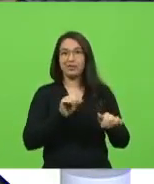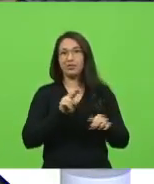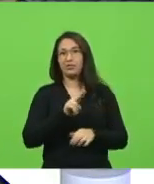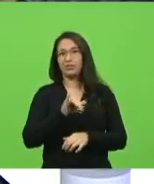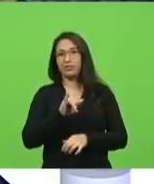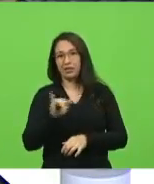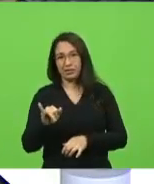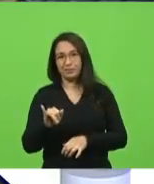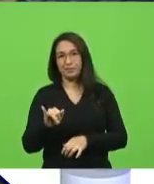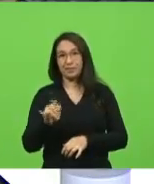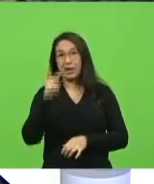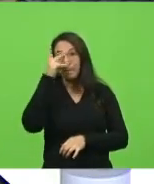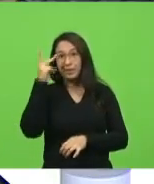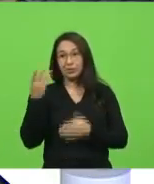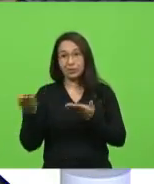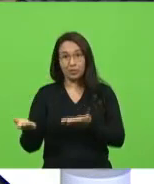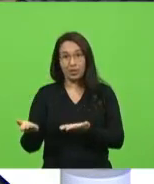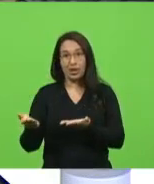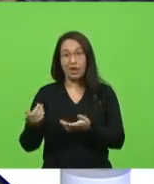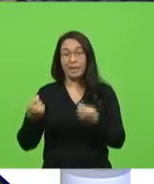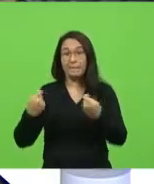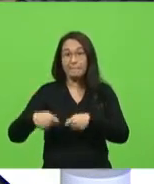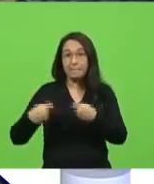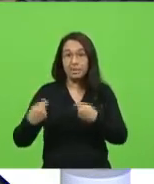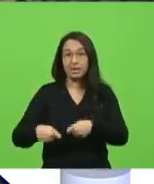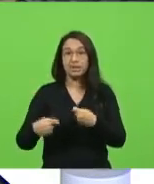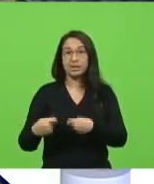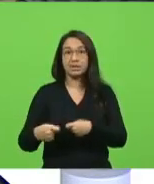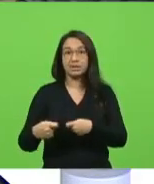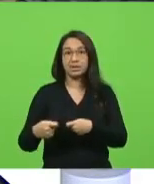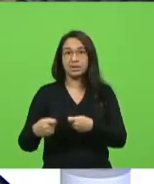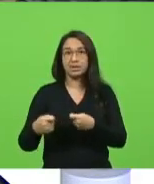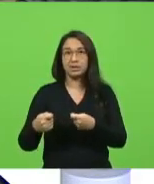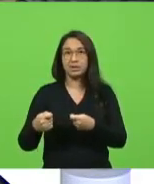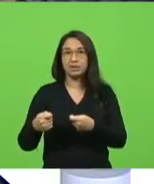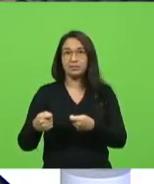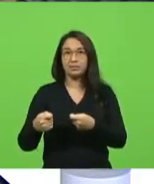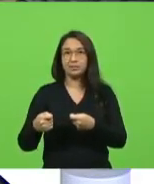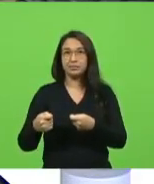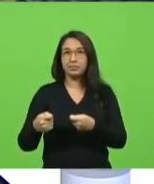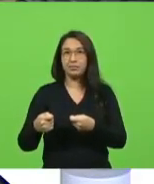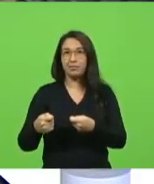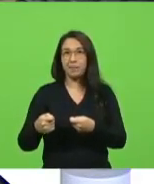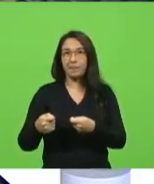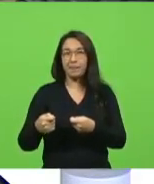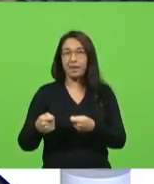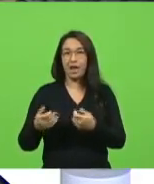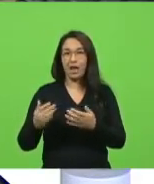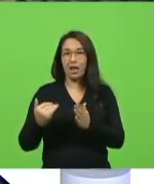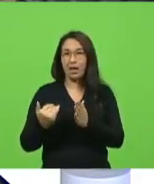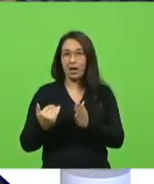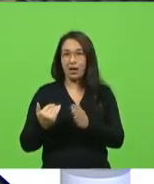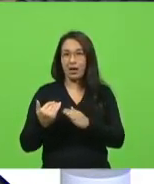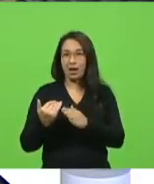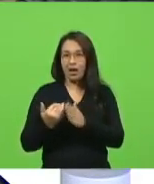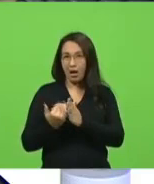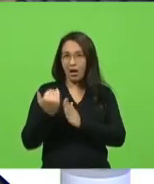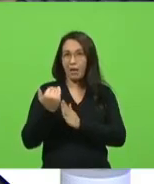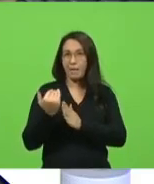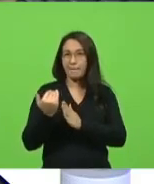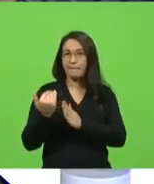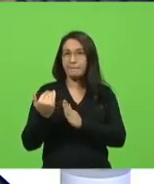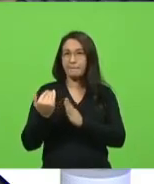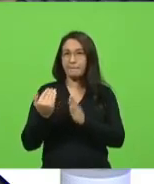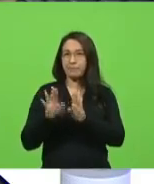Aquelas pessoas que precisam estar em um nível ali de grau alto para poder abrir o seu comércio,